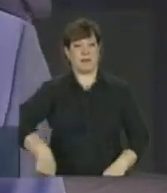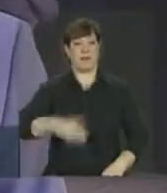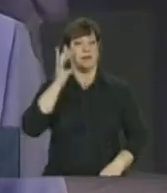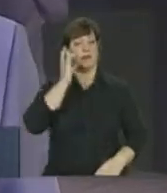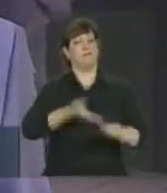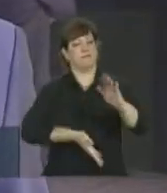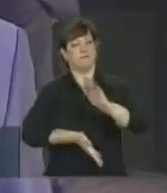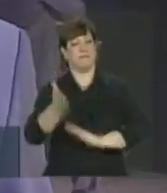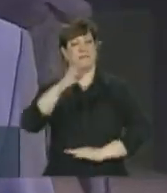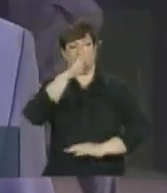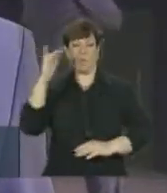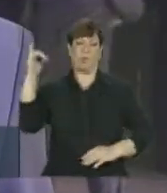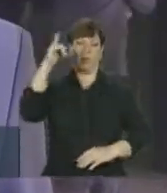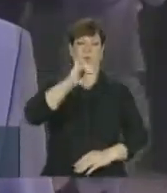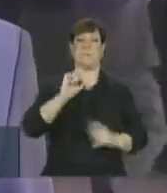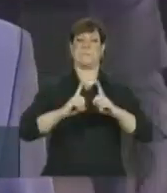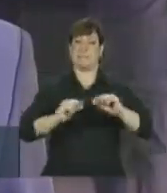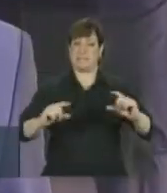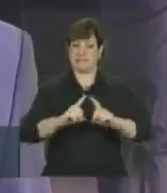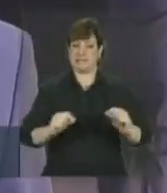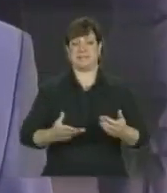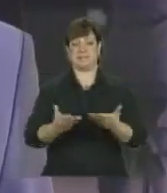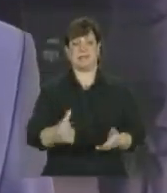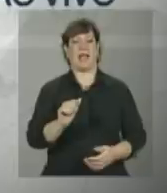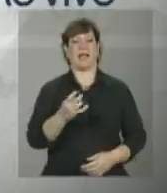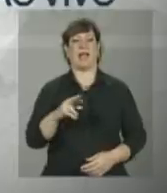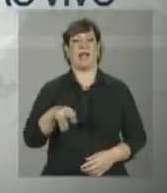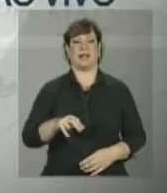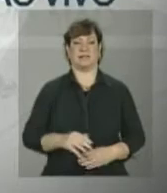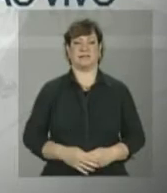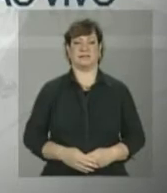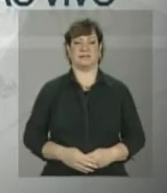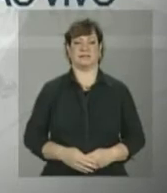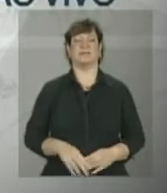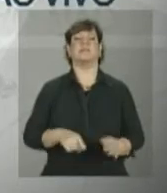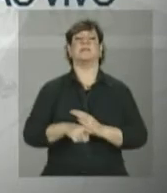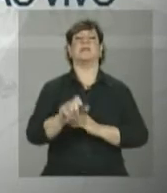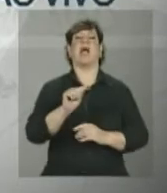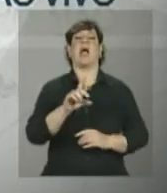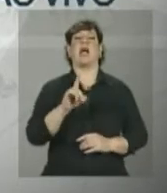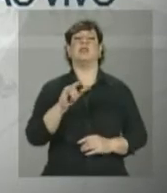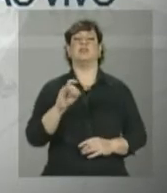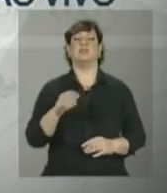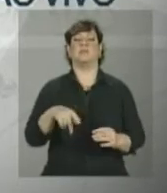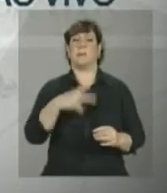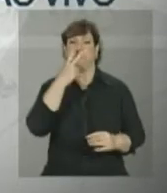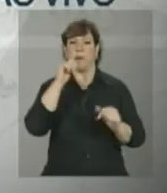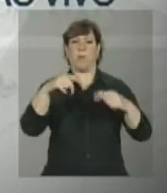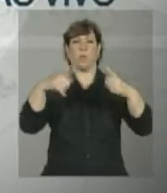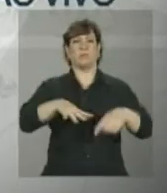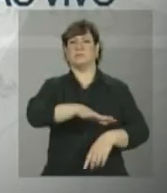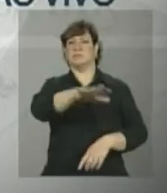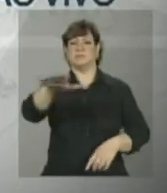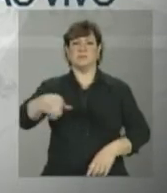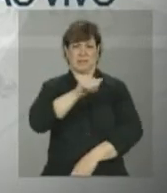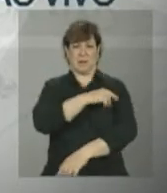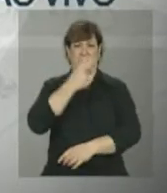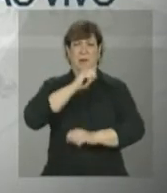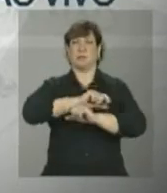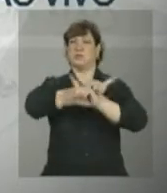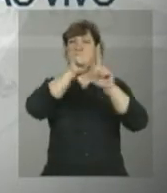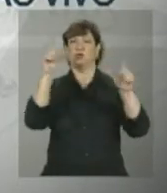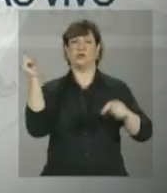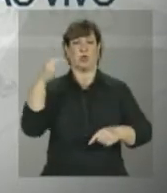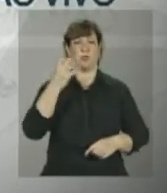embarca de volta para Brasília. Adriana. Adilson, parece fazer um dia maravilhoso aí no Rio de